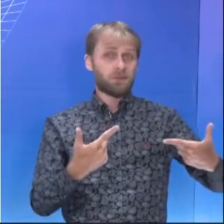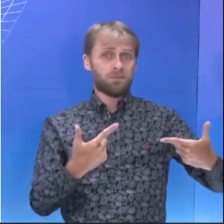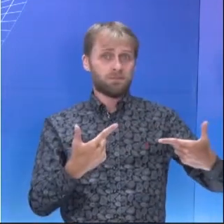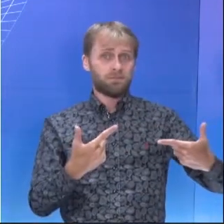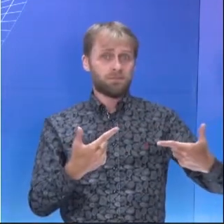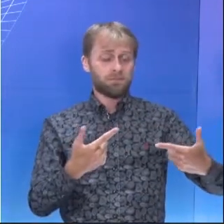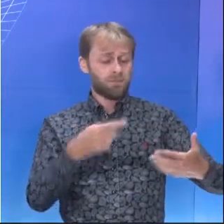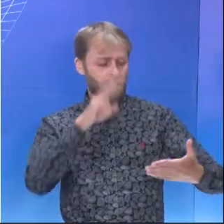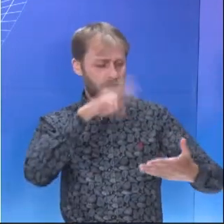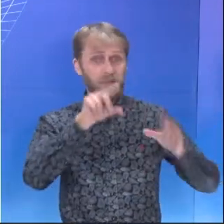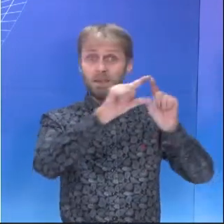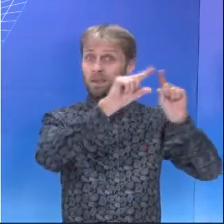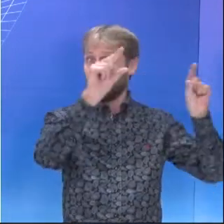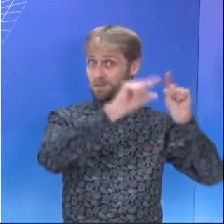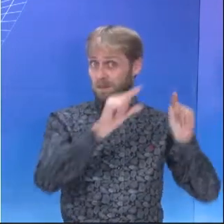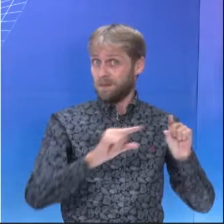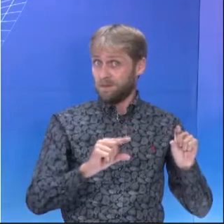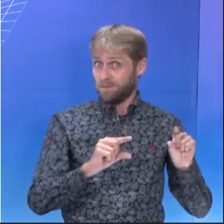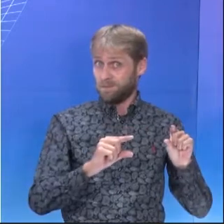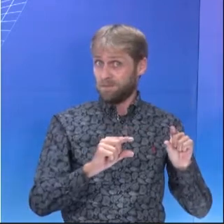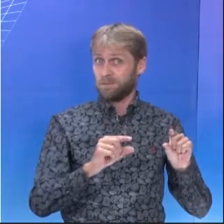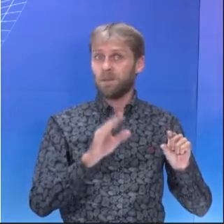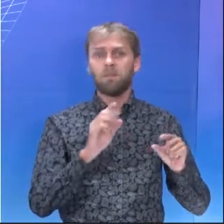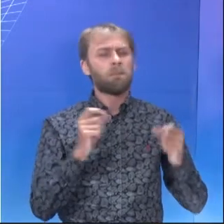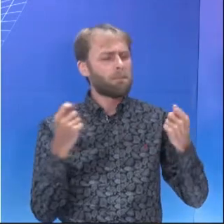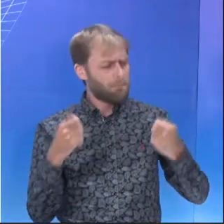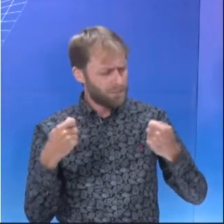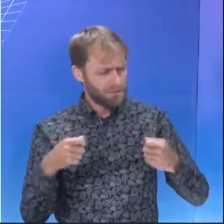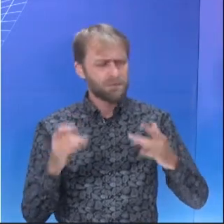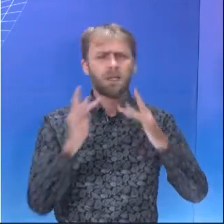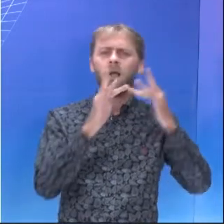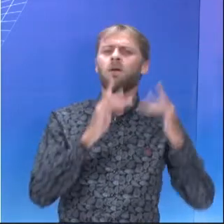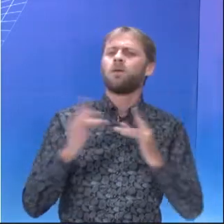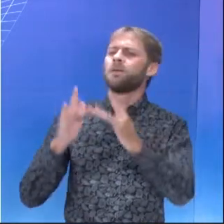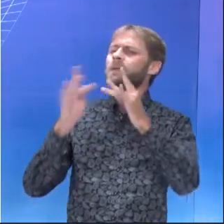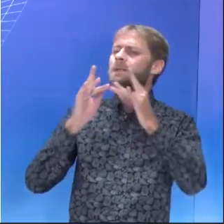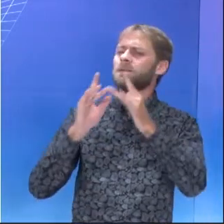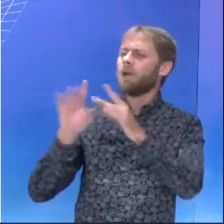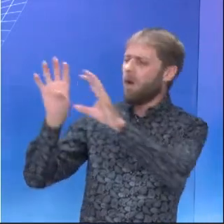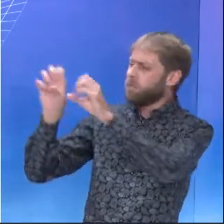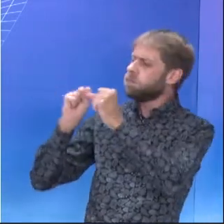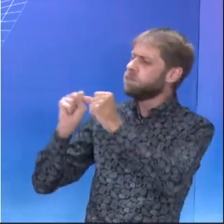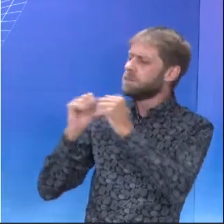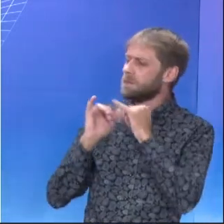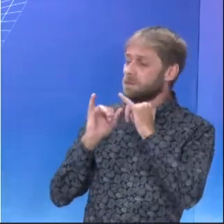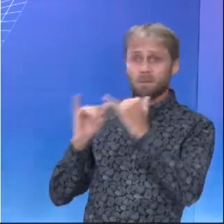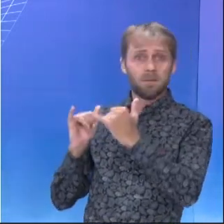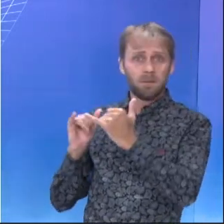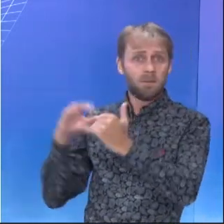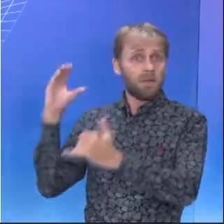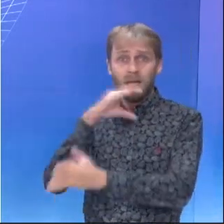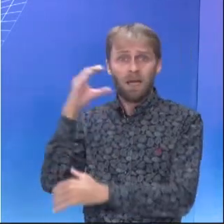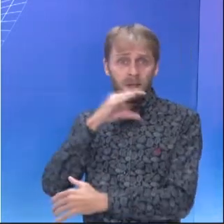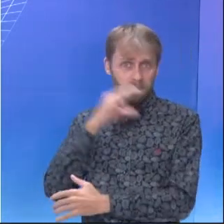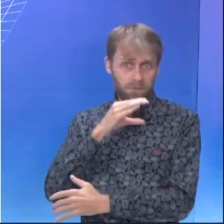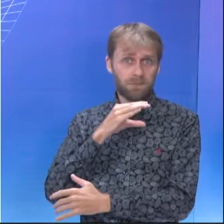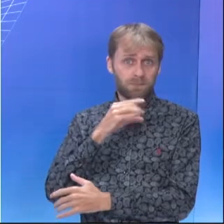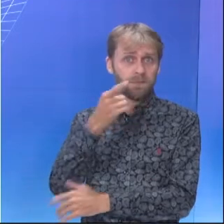quando lê um enunciado assim, você precisa fazer toda essa relação. Buscar tudo isso. Isso é rápido. É